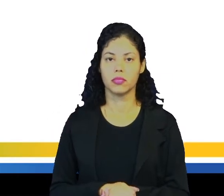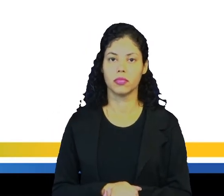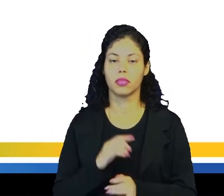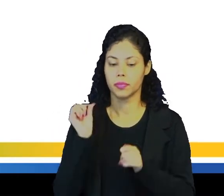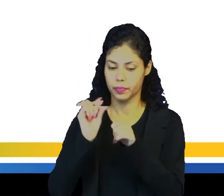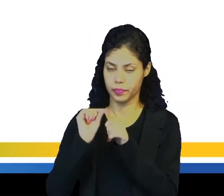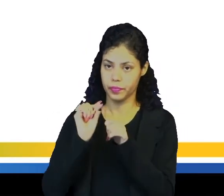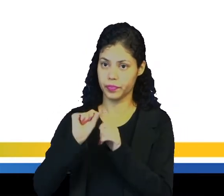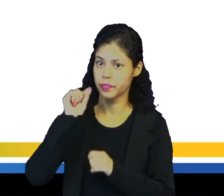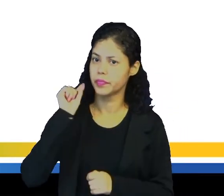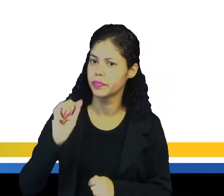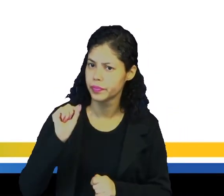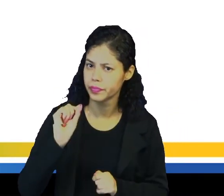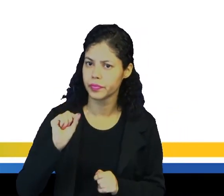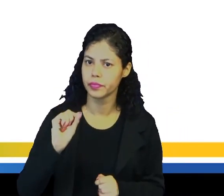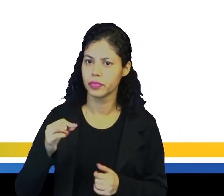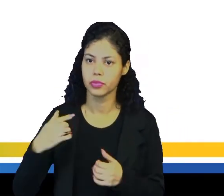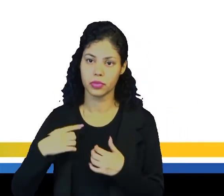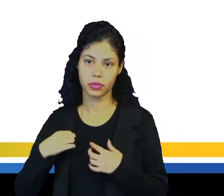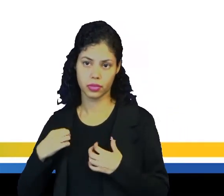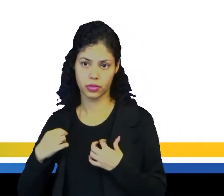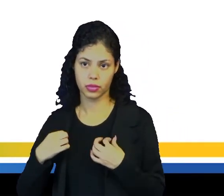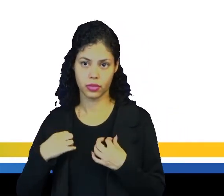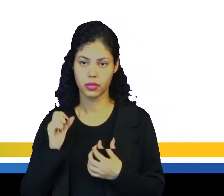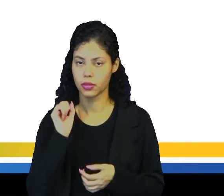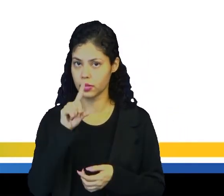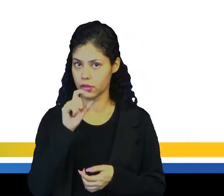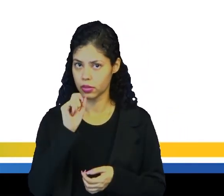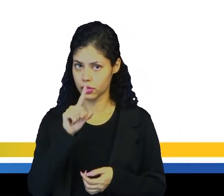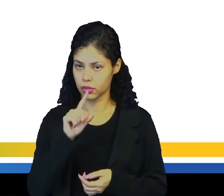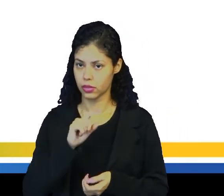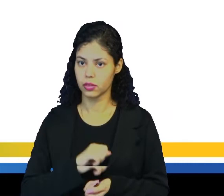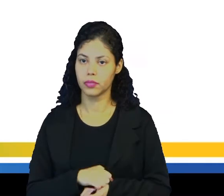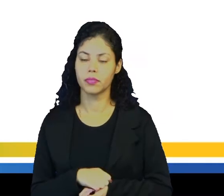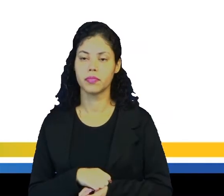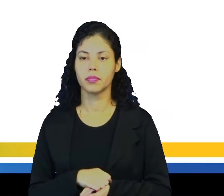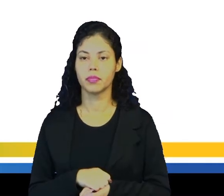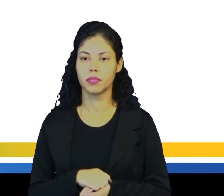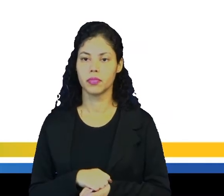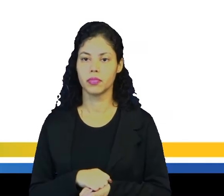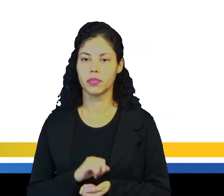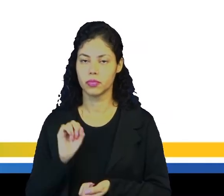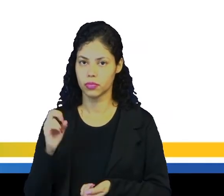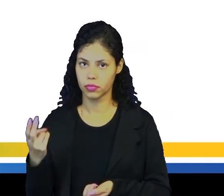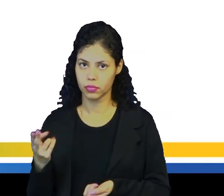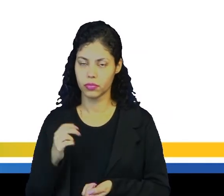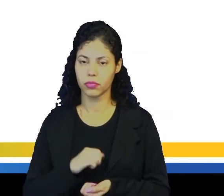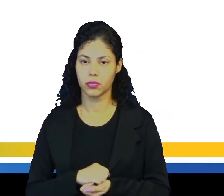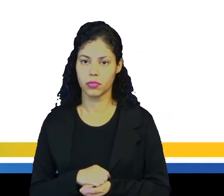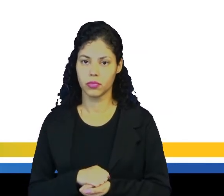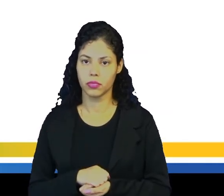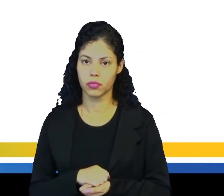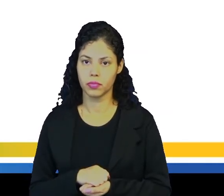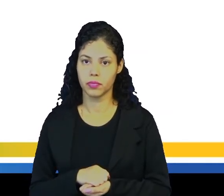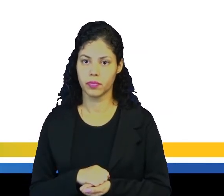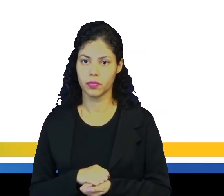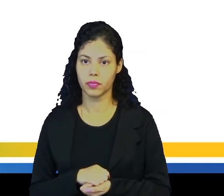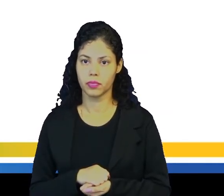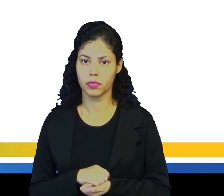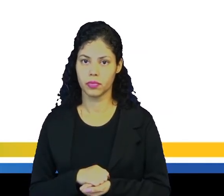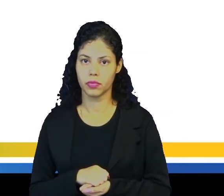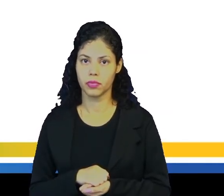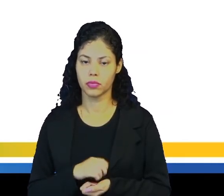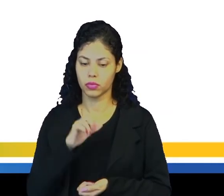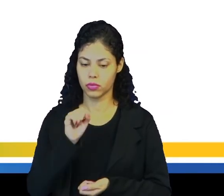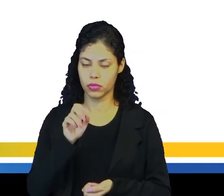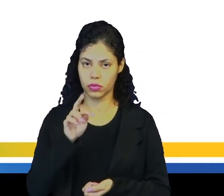é formado de uma blusa azul marinho, Ou trousers, no caso ali, ou